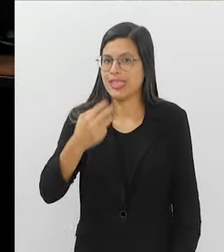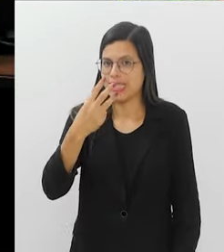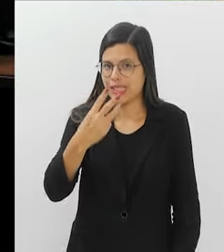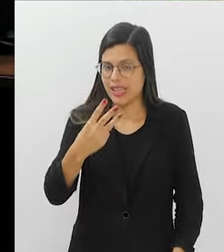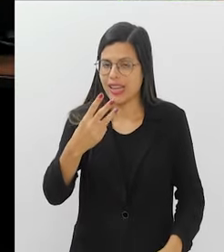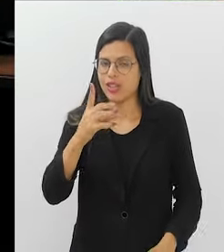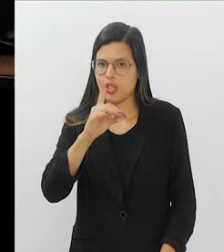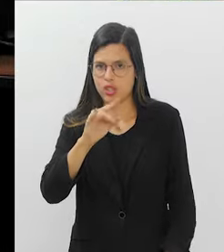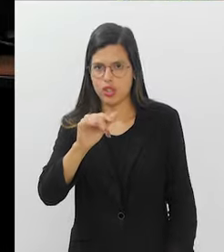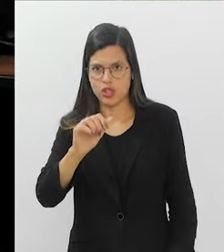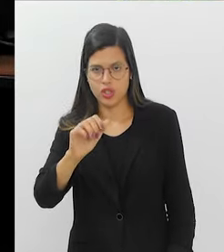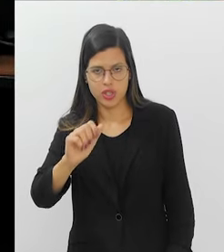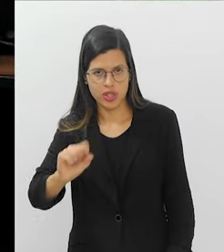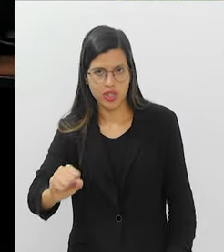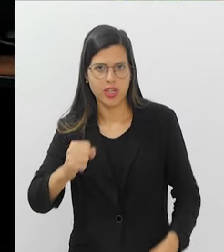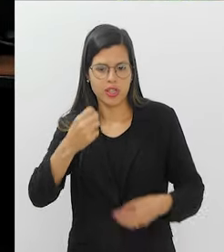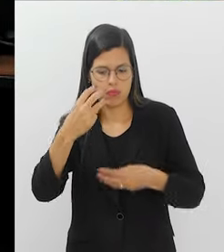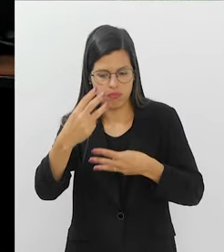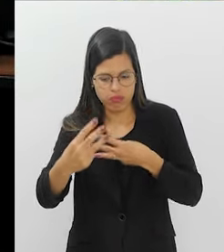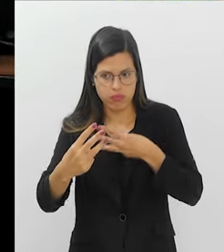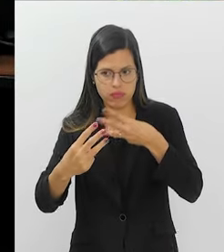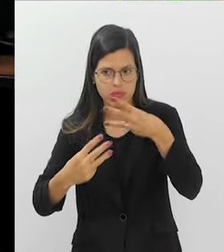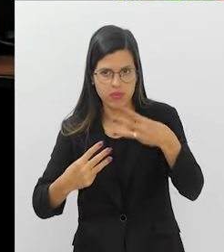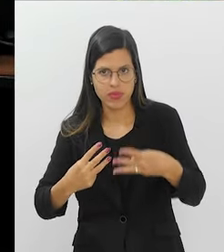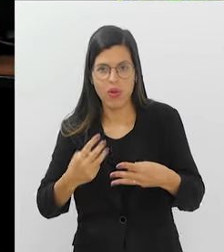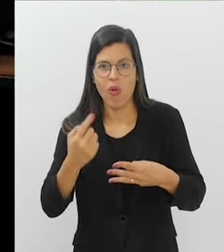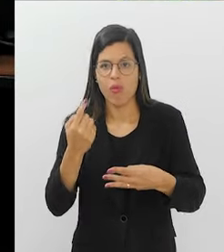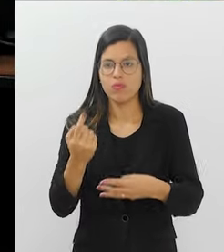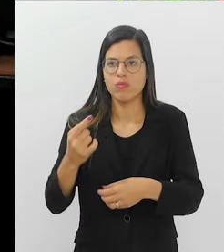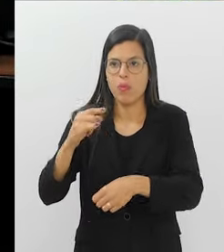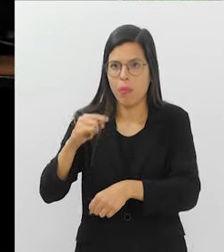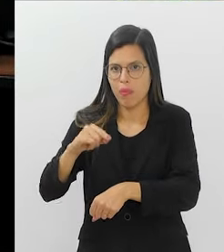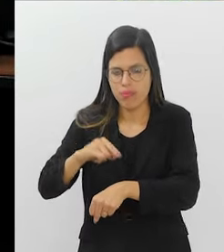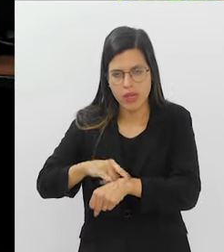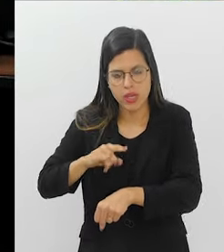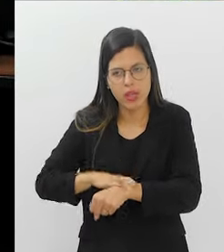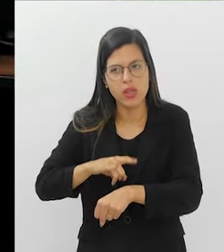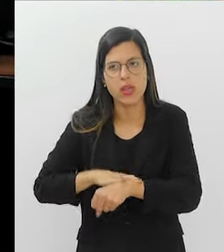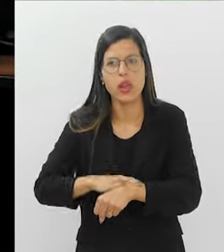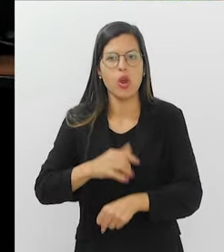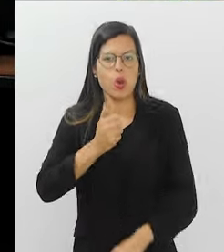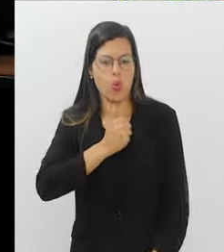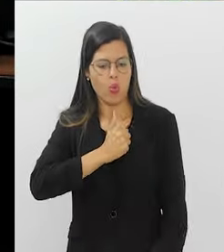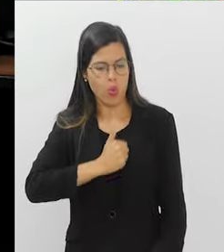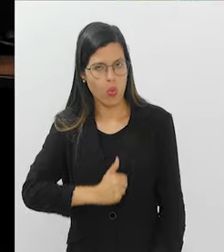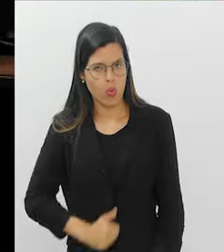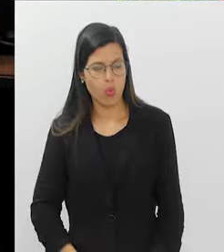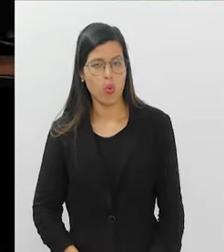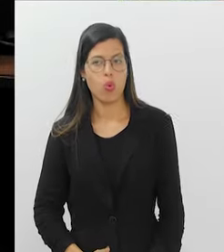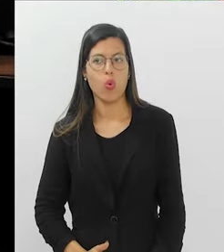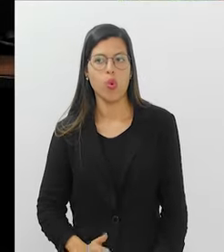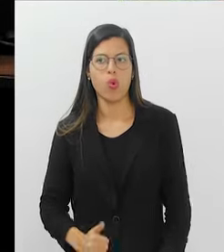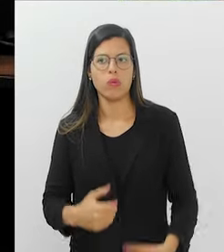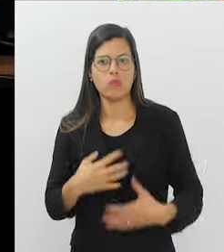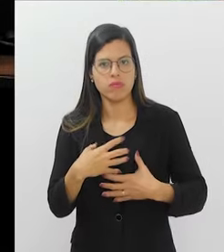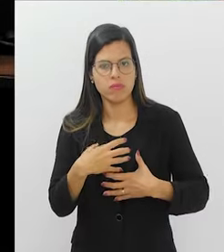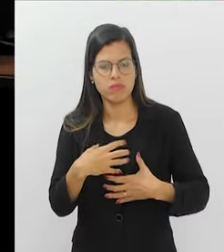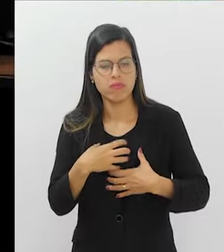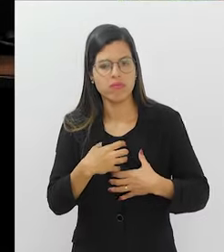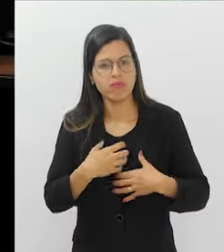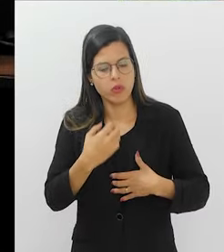a cada três dias. Uma vez de banheiro, sentou ali, fez aquele cocô,